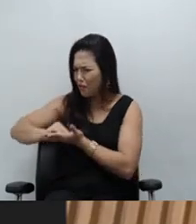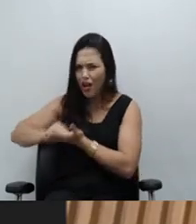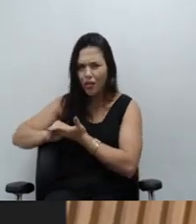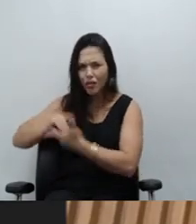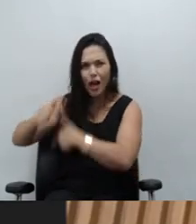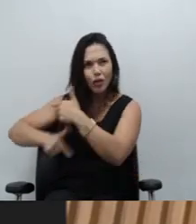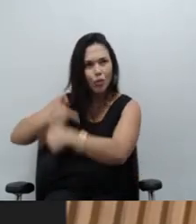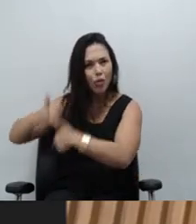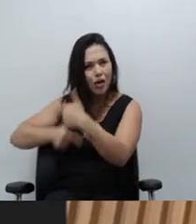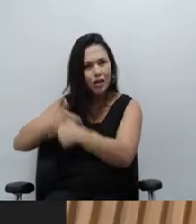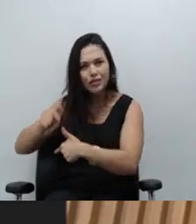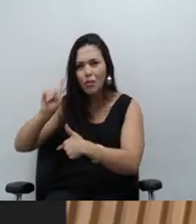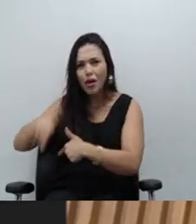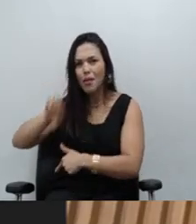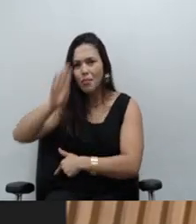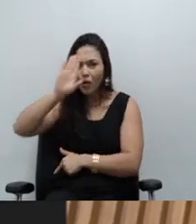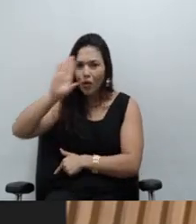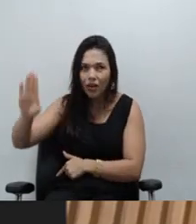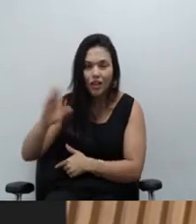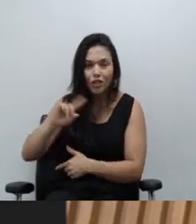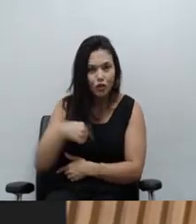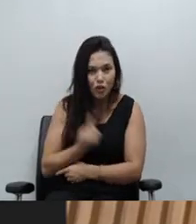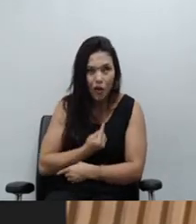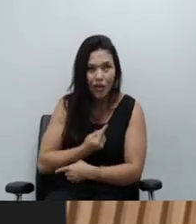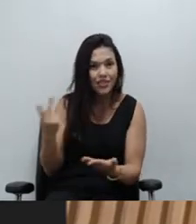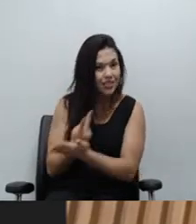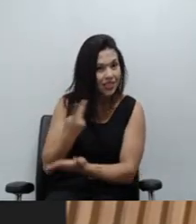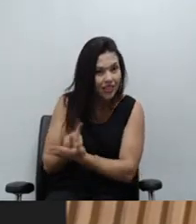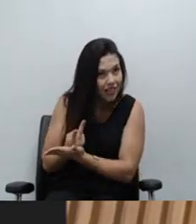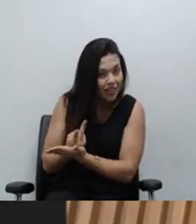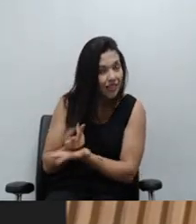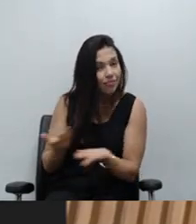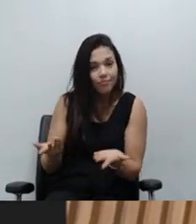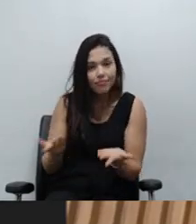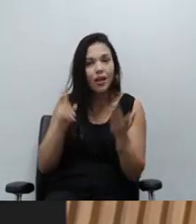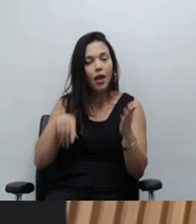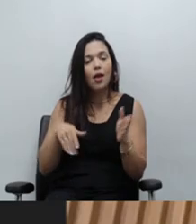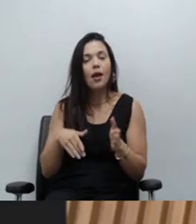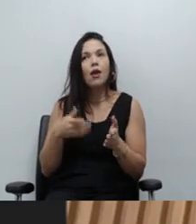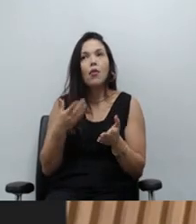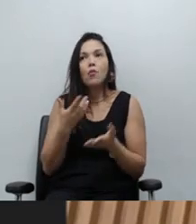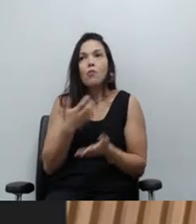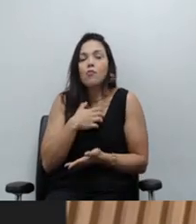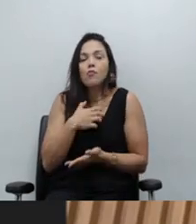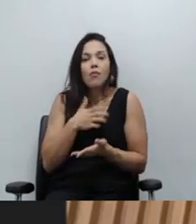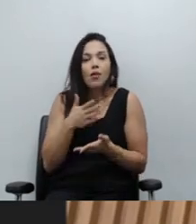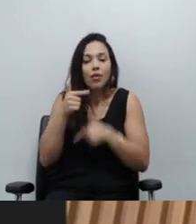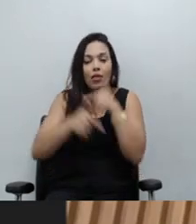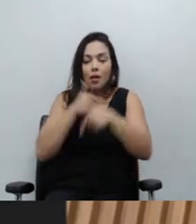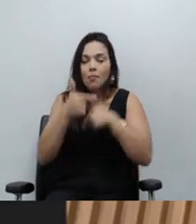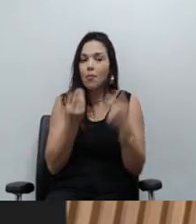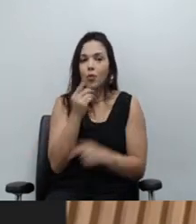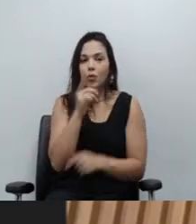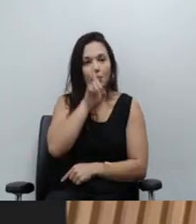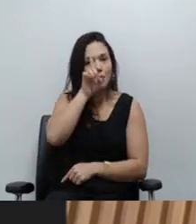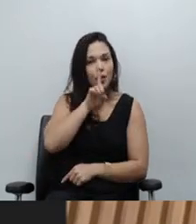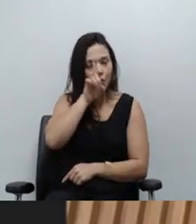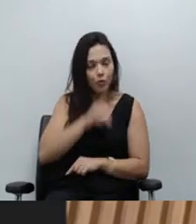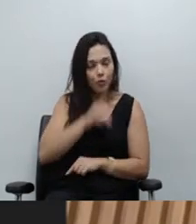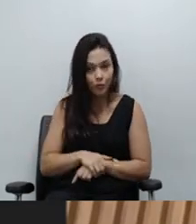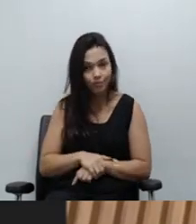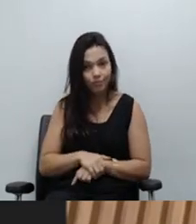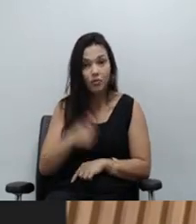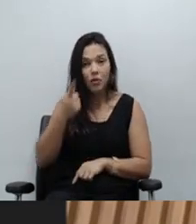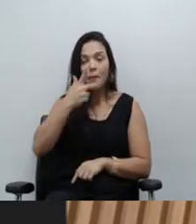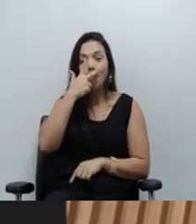infância, área essa prioritária, é um caminho muito perigoso para a defensoria pública e a mensagem que passa